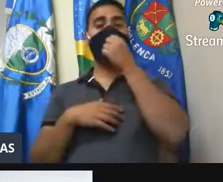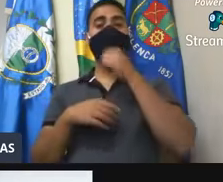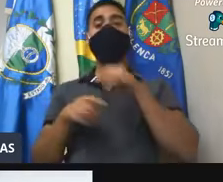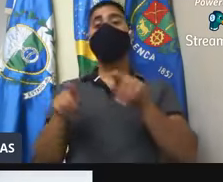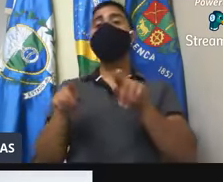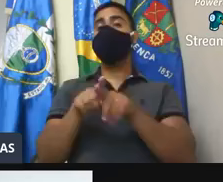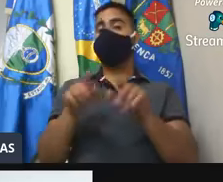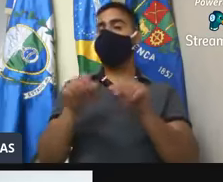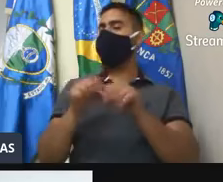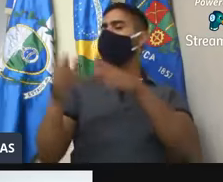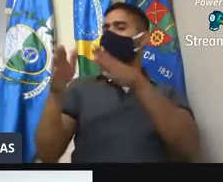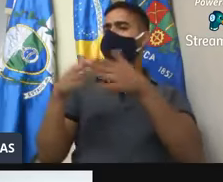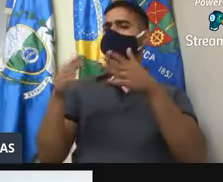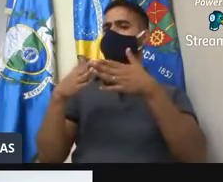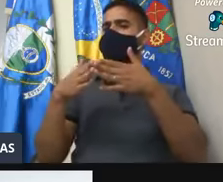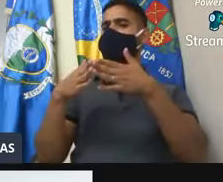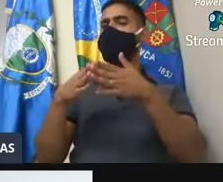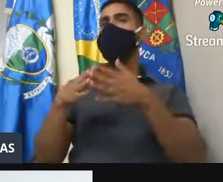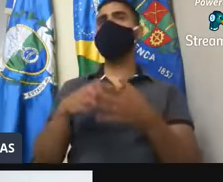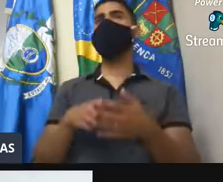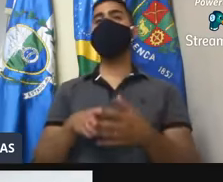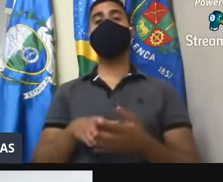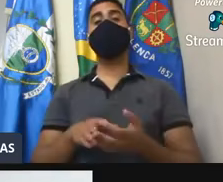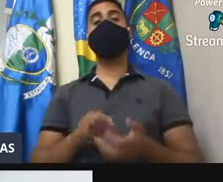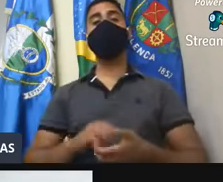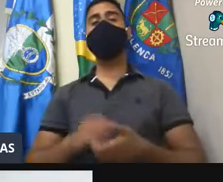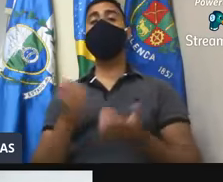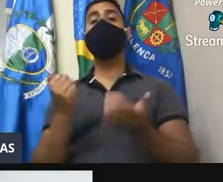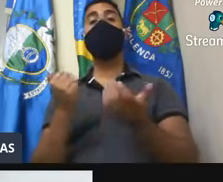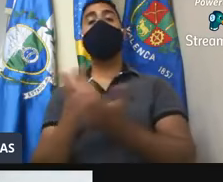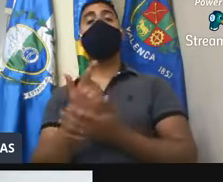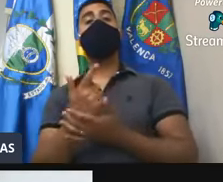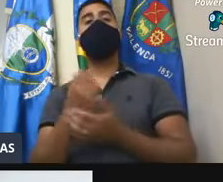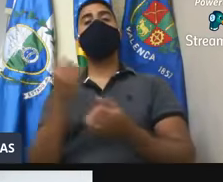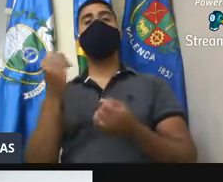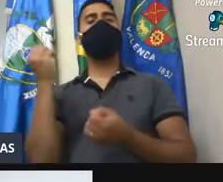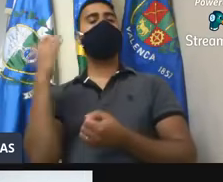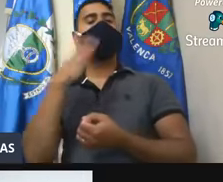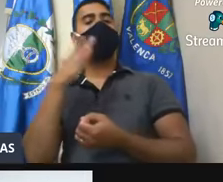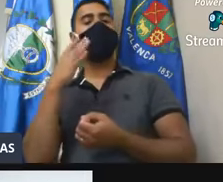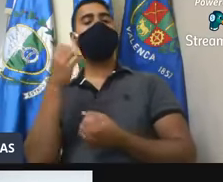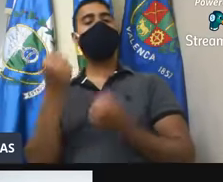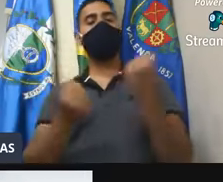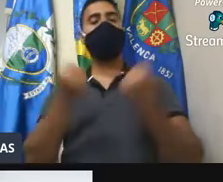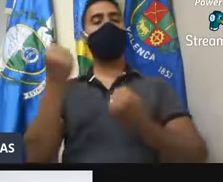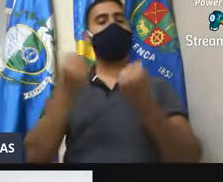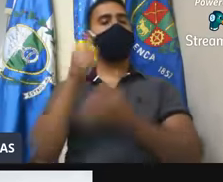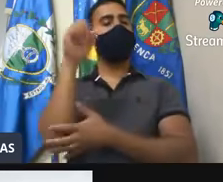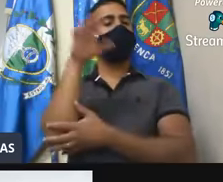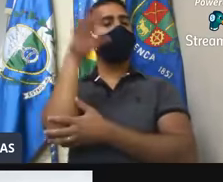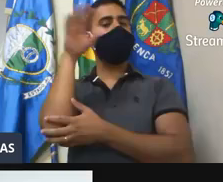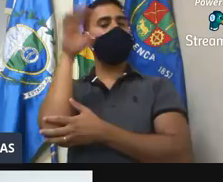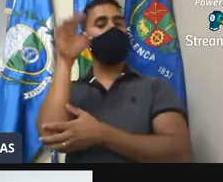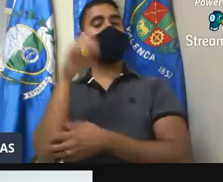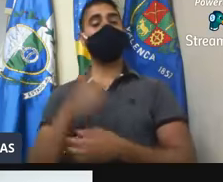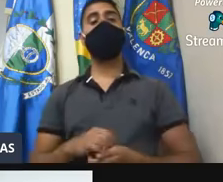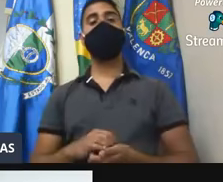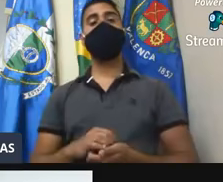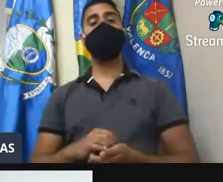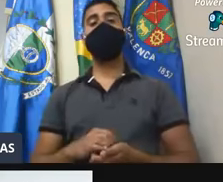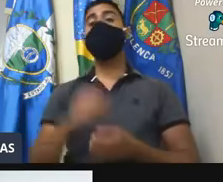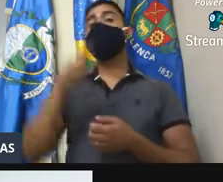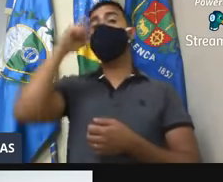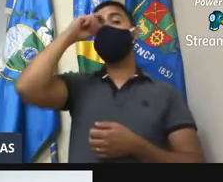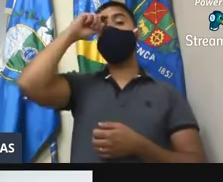essa emenda, né, para, para essa aquisição da, dessa nova ambulância para o